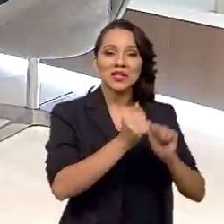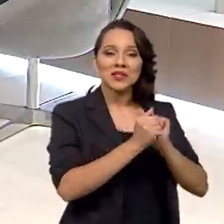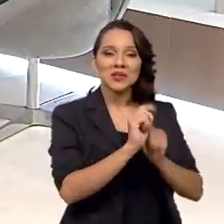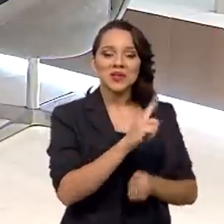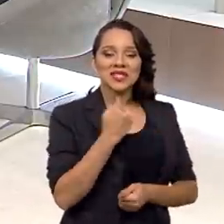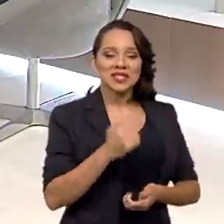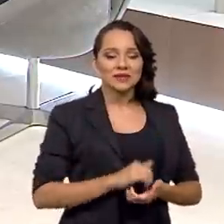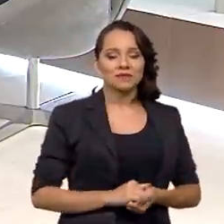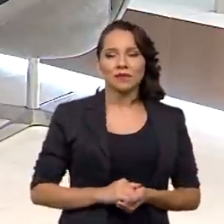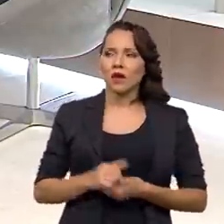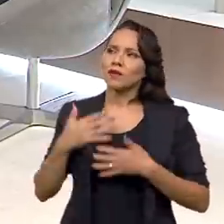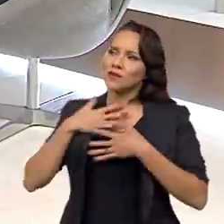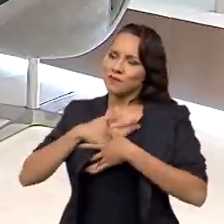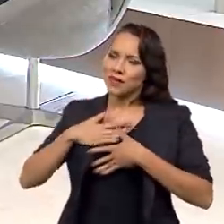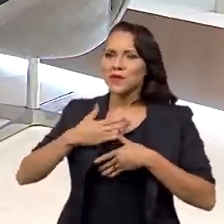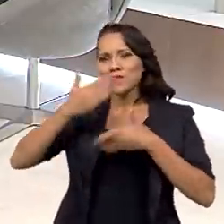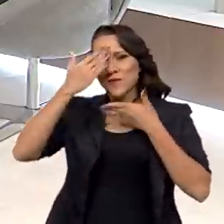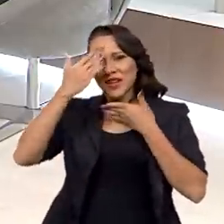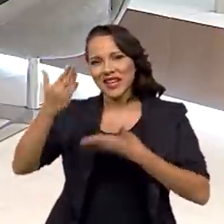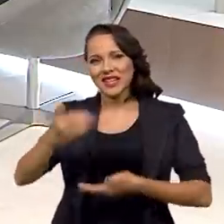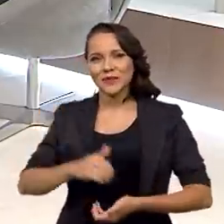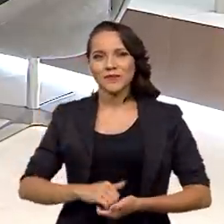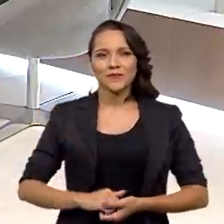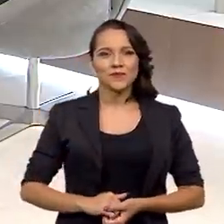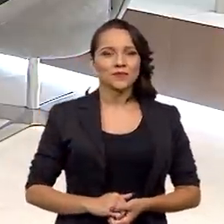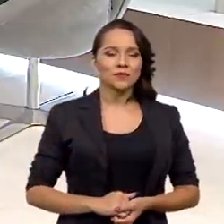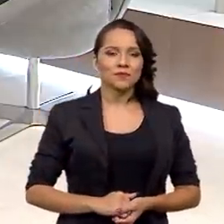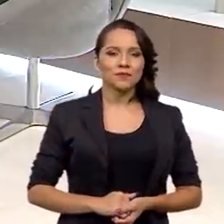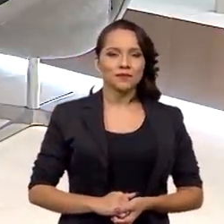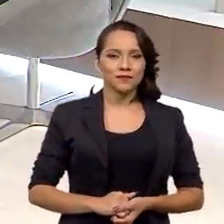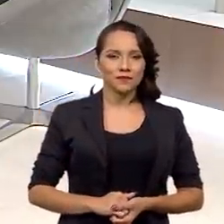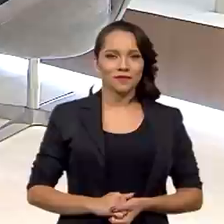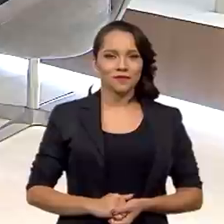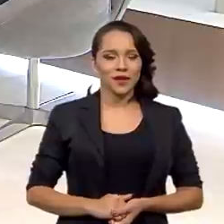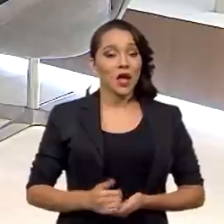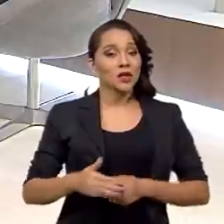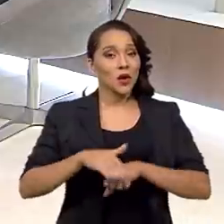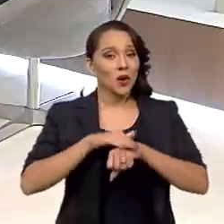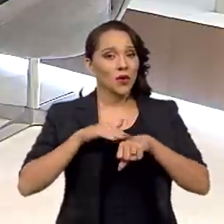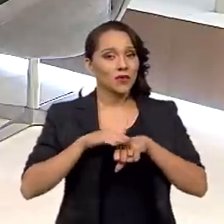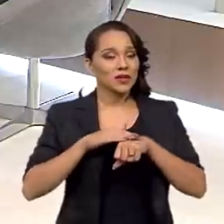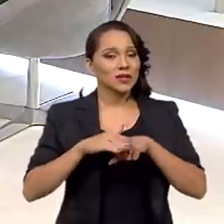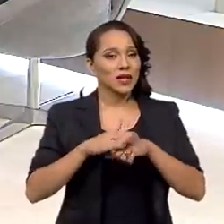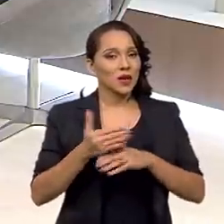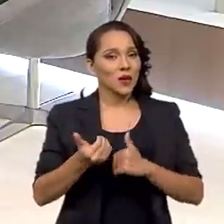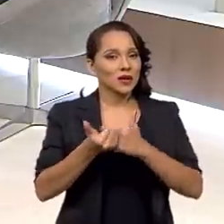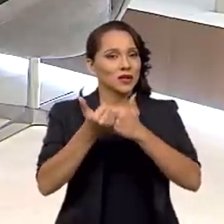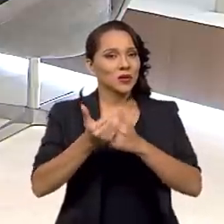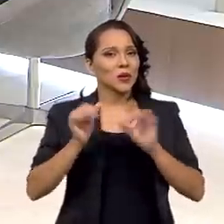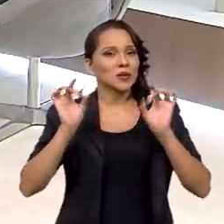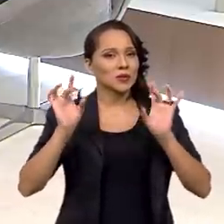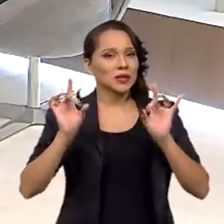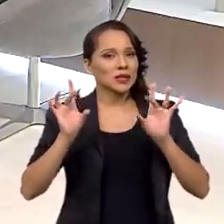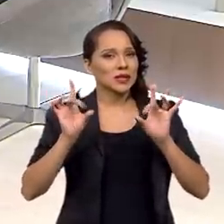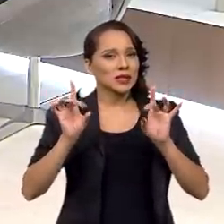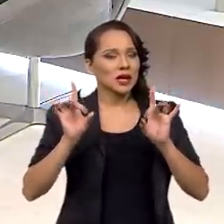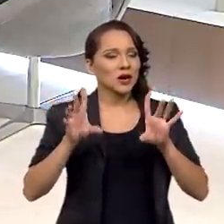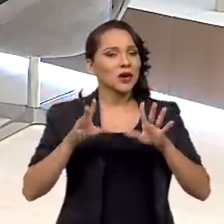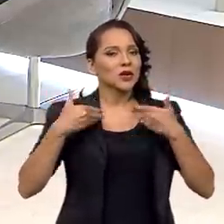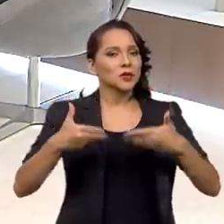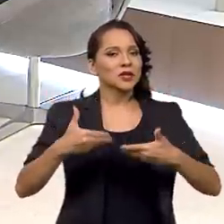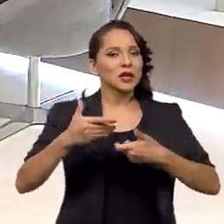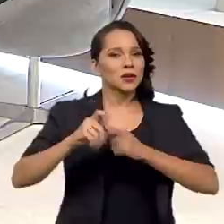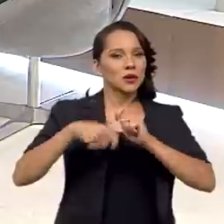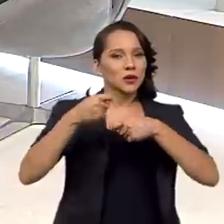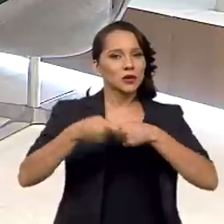aqui. Vai ser o maior prazer. Muito obrigado. Eu conversei com o assessor especial de assuntos estratégicos do Ministério da